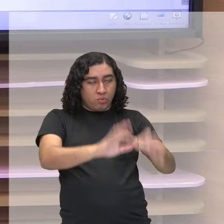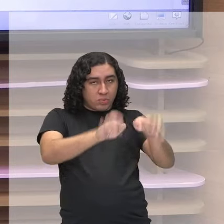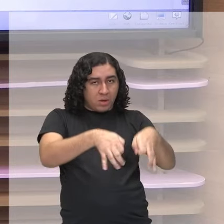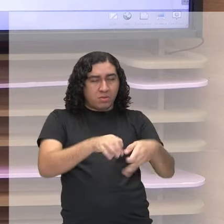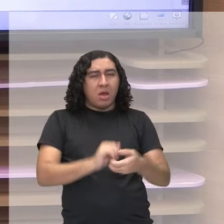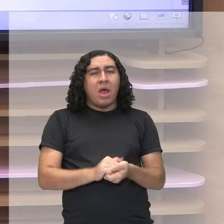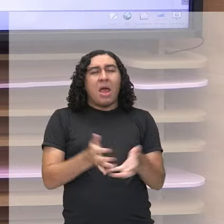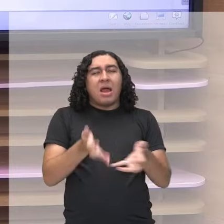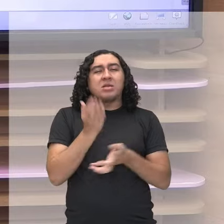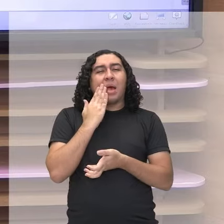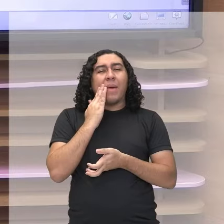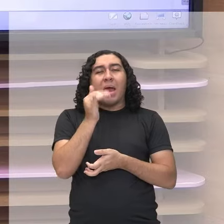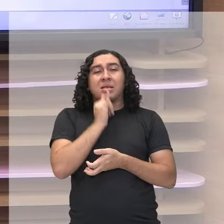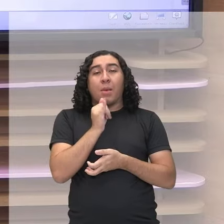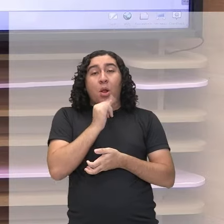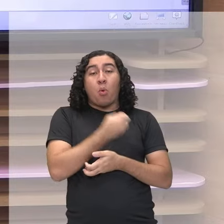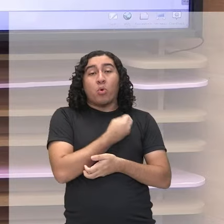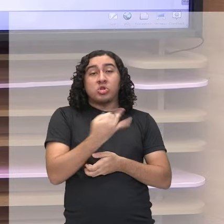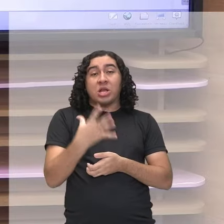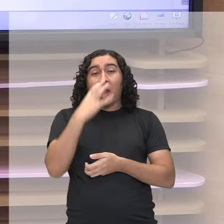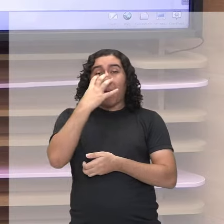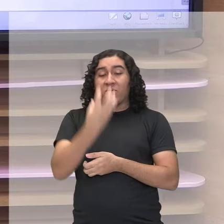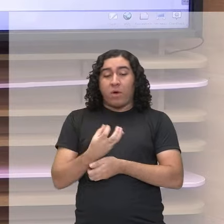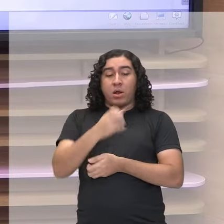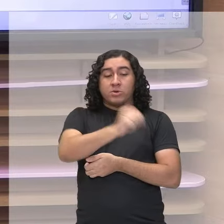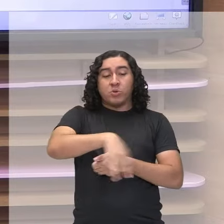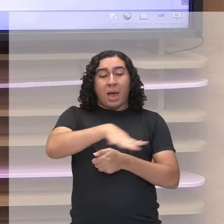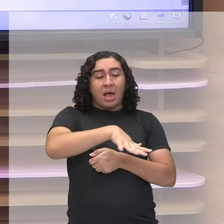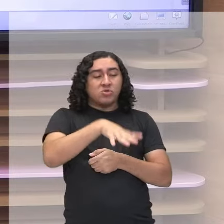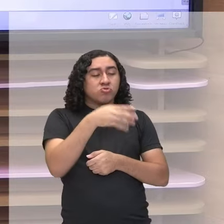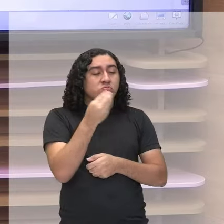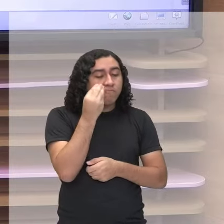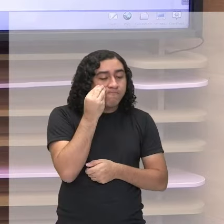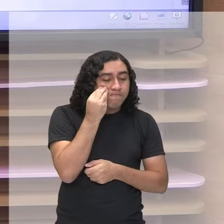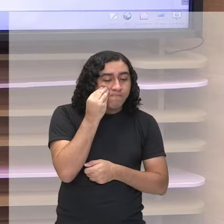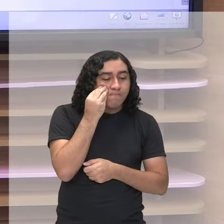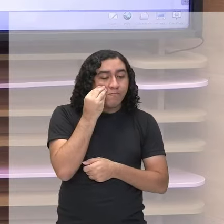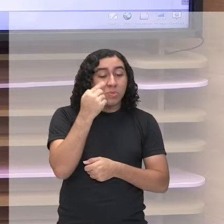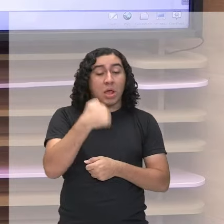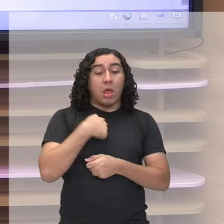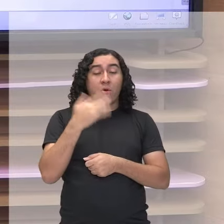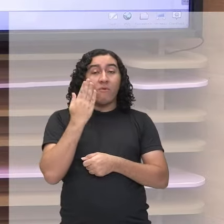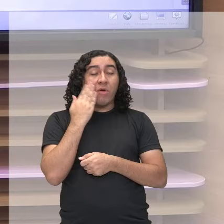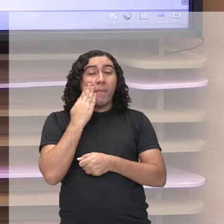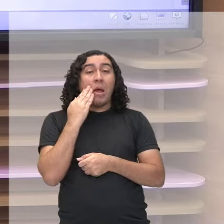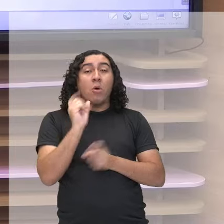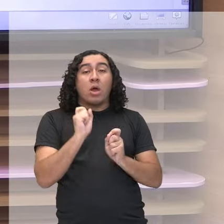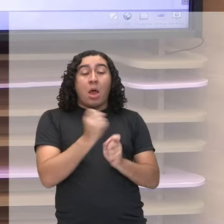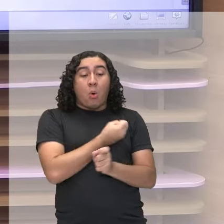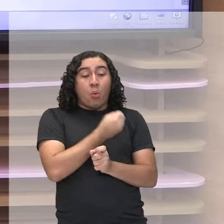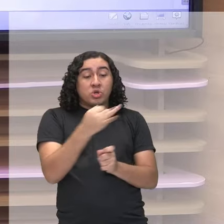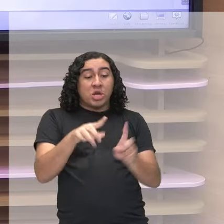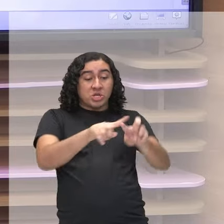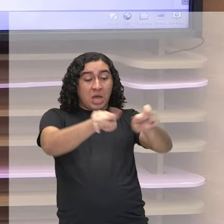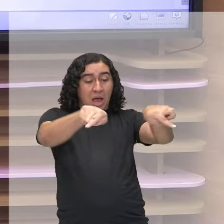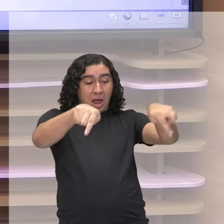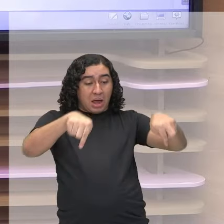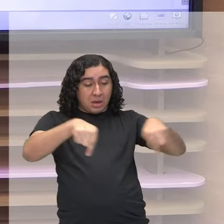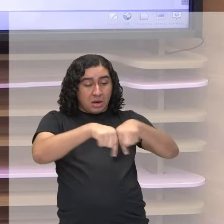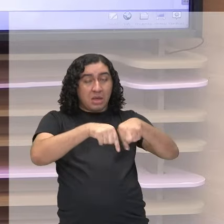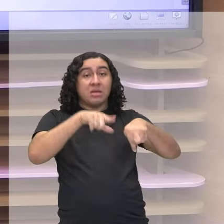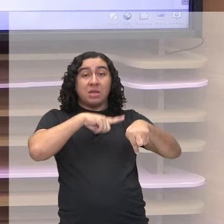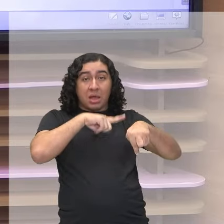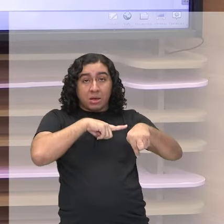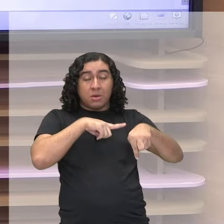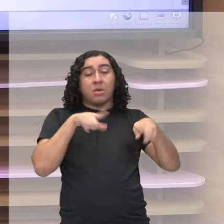quero saber a quantidade de capivários em determinado local. Eu vou identificar a área, através da unidade de área,